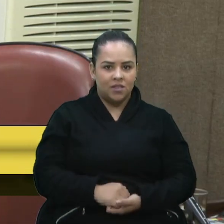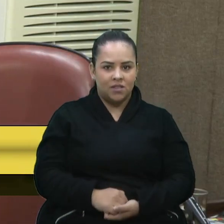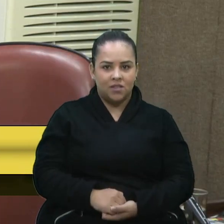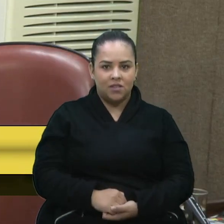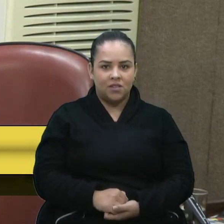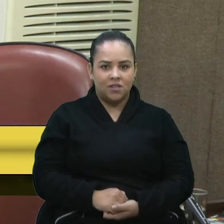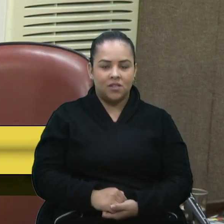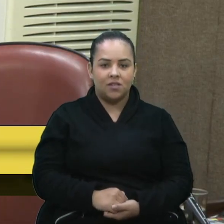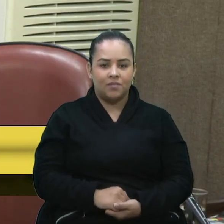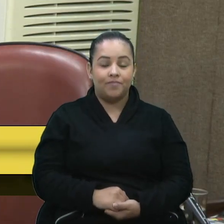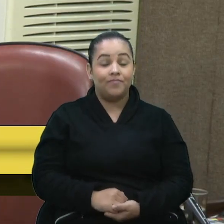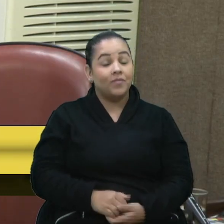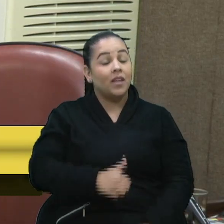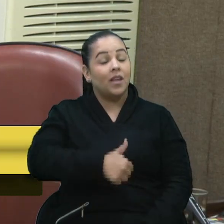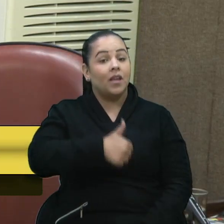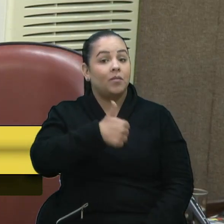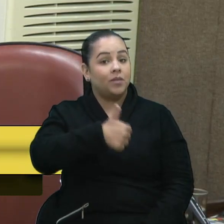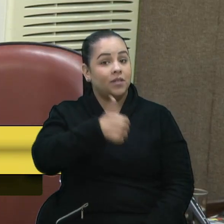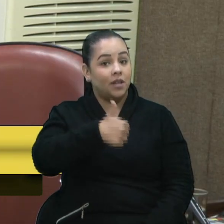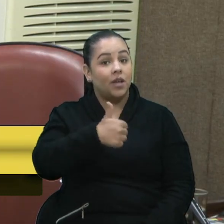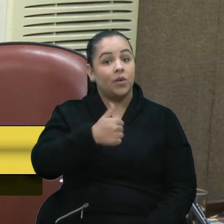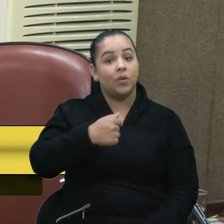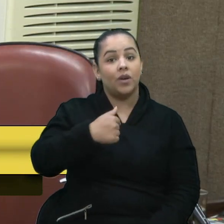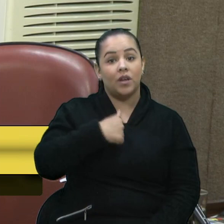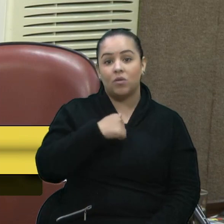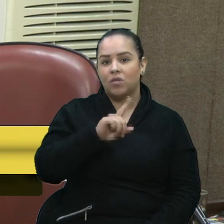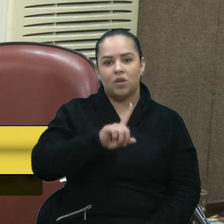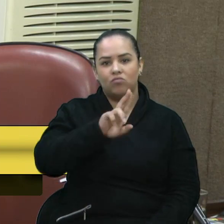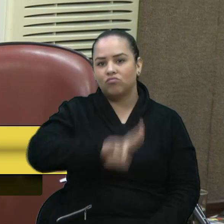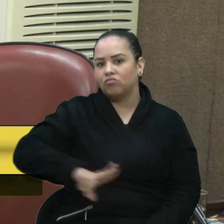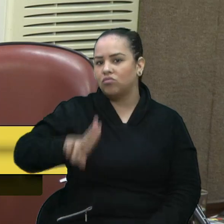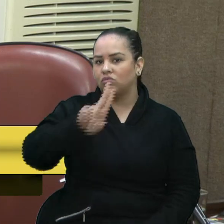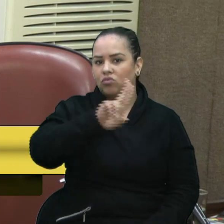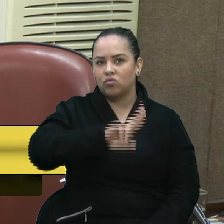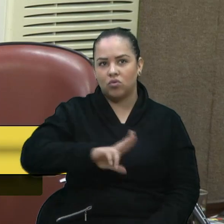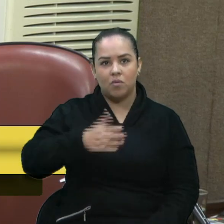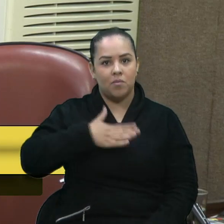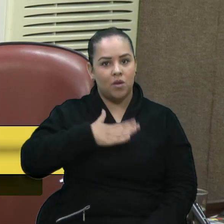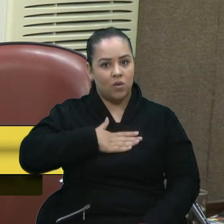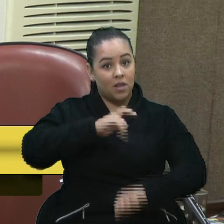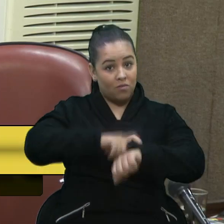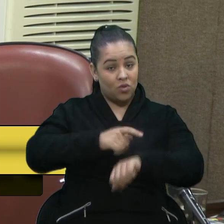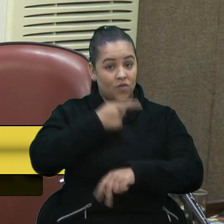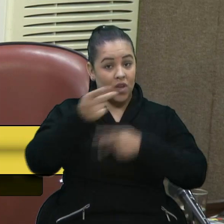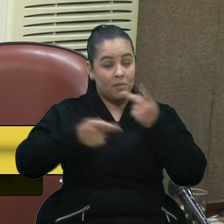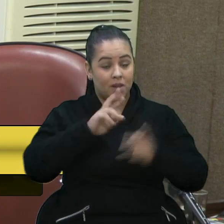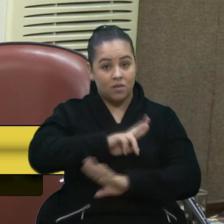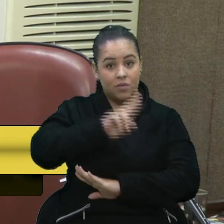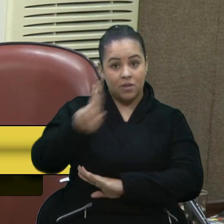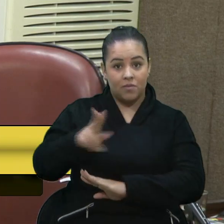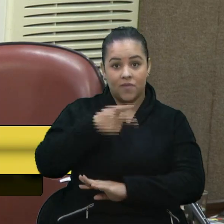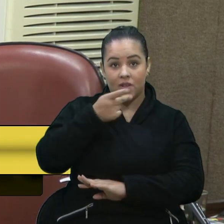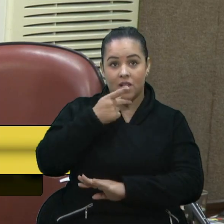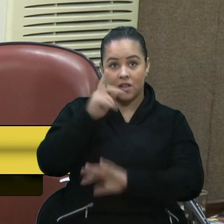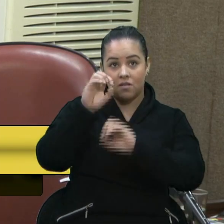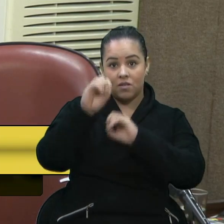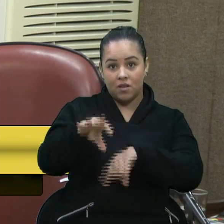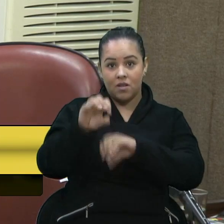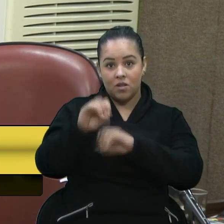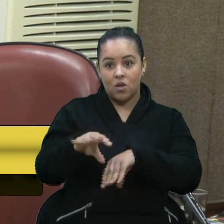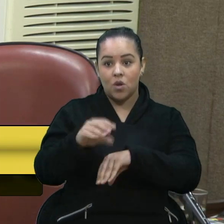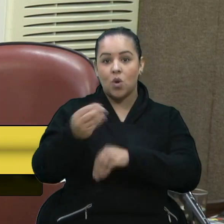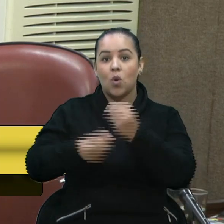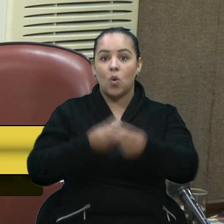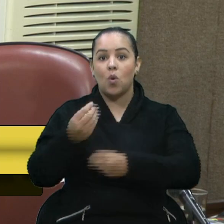Em primeiro lugar, eu não uso o meu espaço de fala para responder ninguém. Eu uso o meu espaço de fala para falar da educação da forma com que eu achar